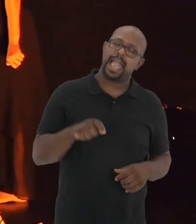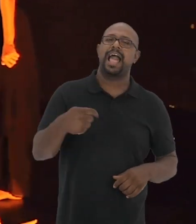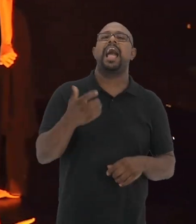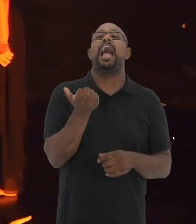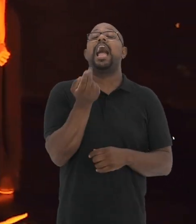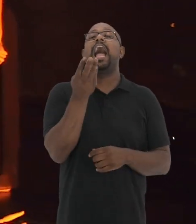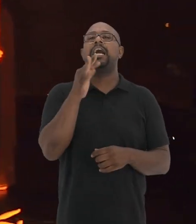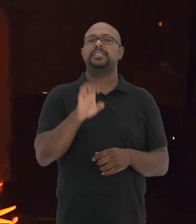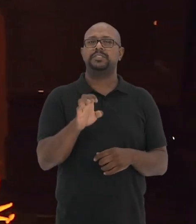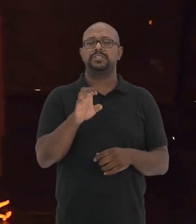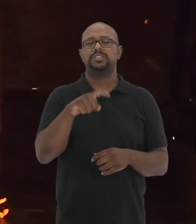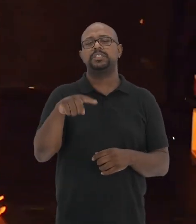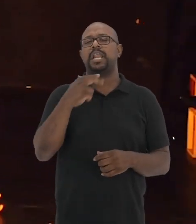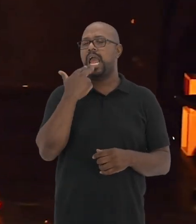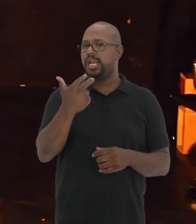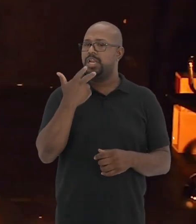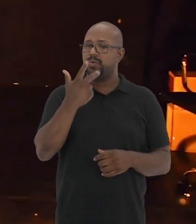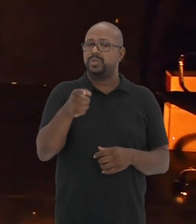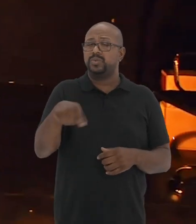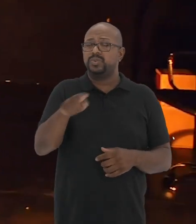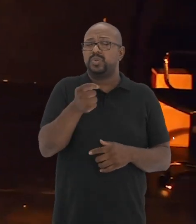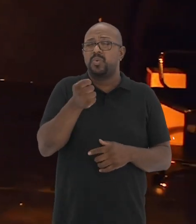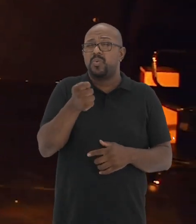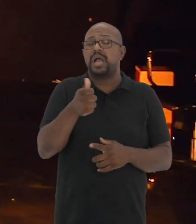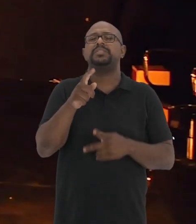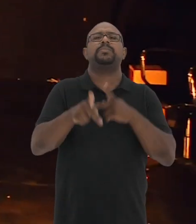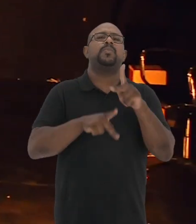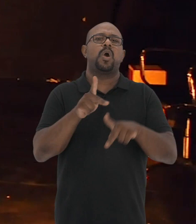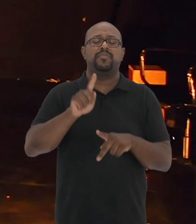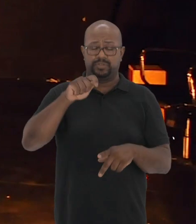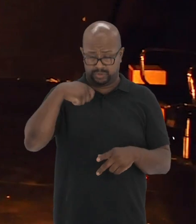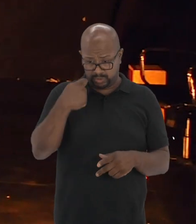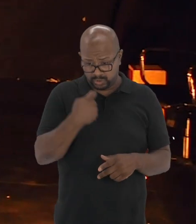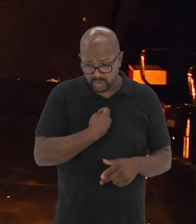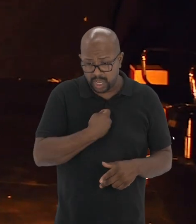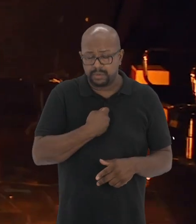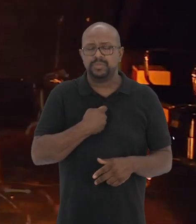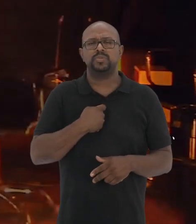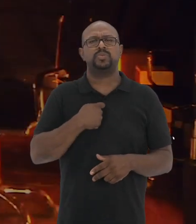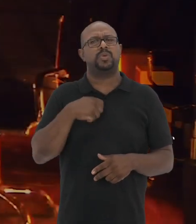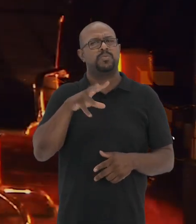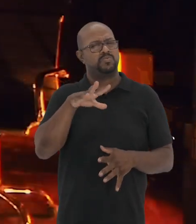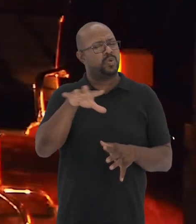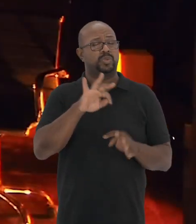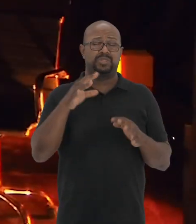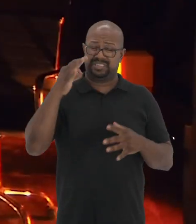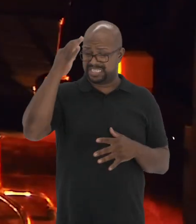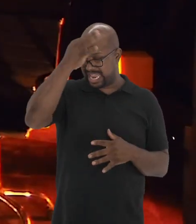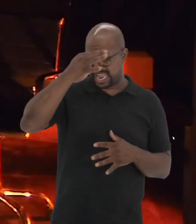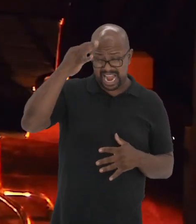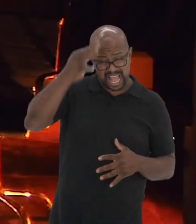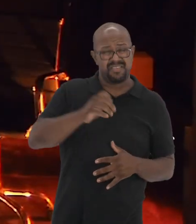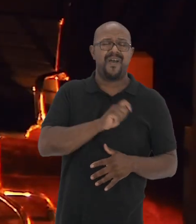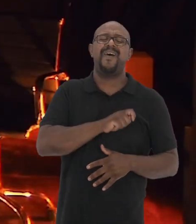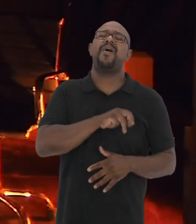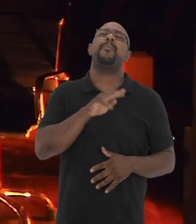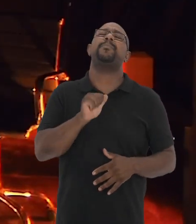língua sobrevivente dos quase-pórunos, somos os monstros tortos do sagrado maldito